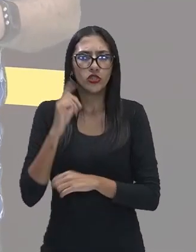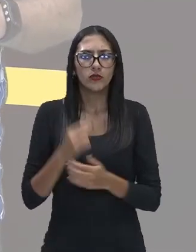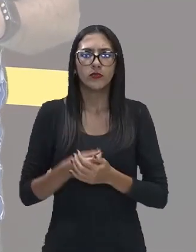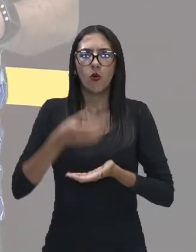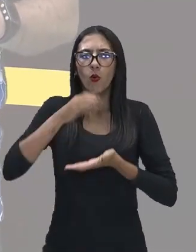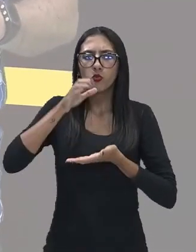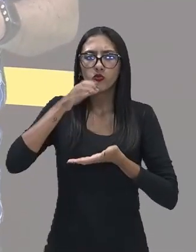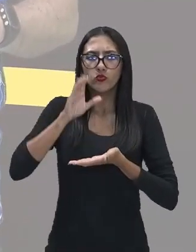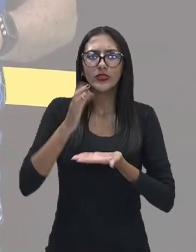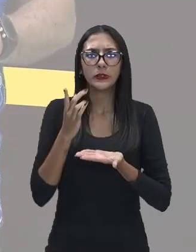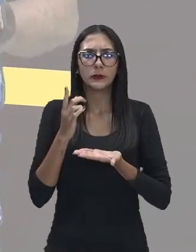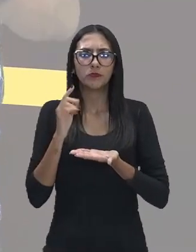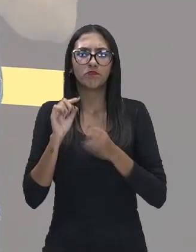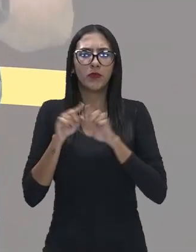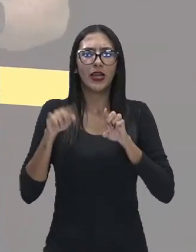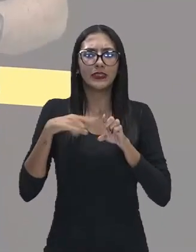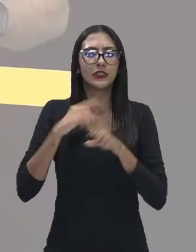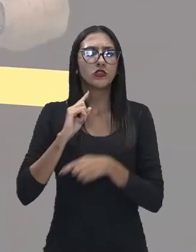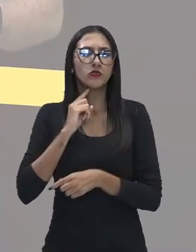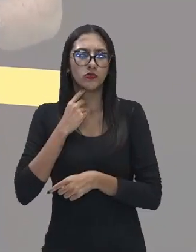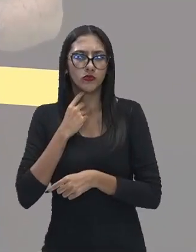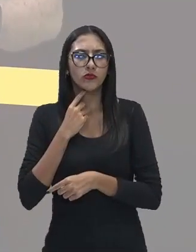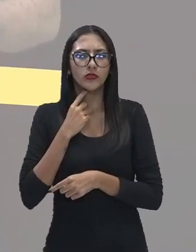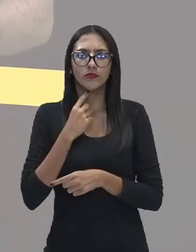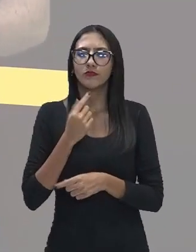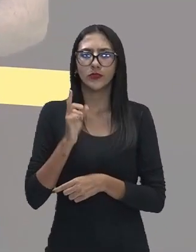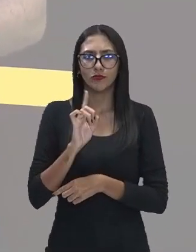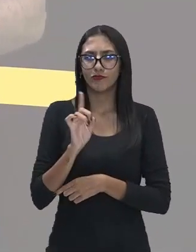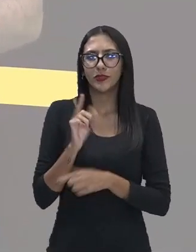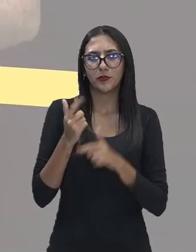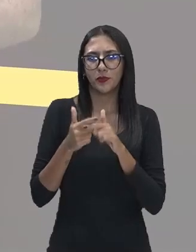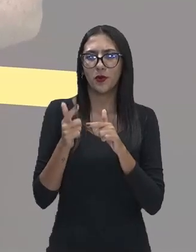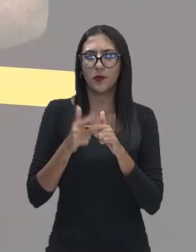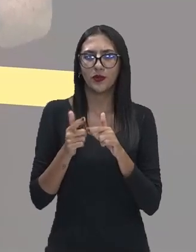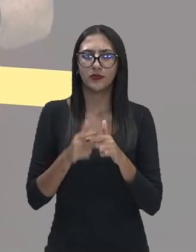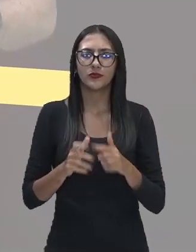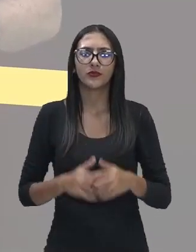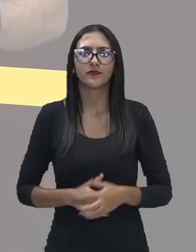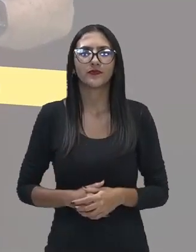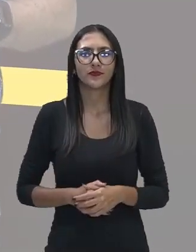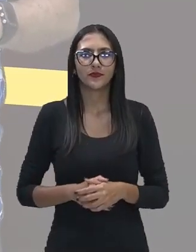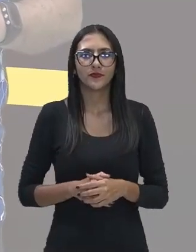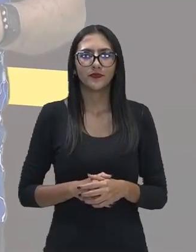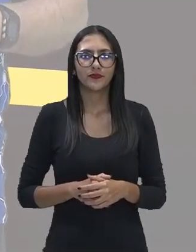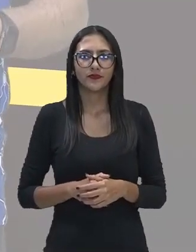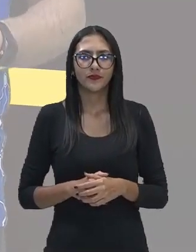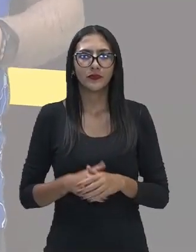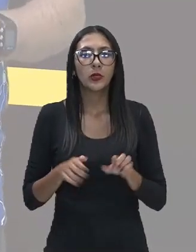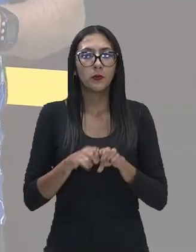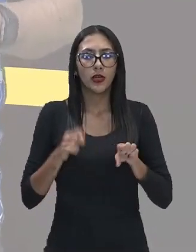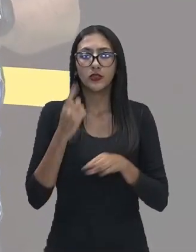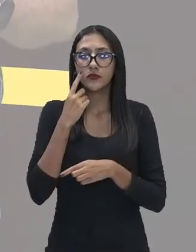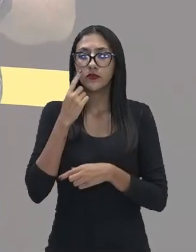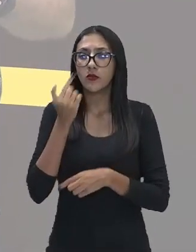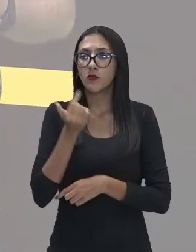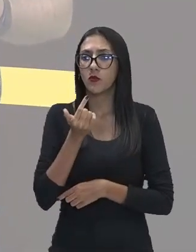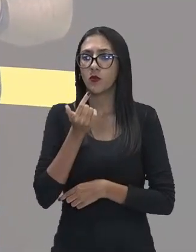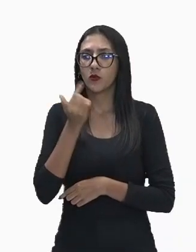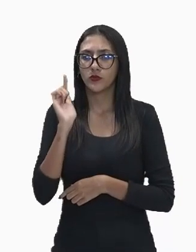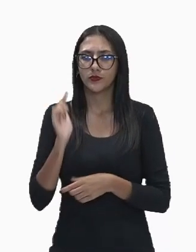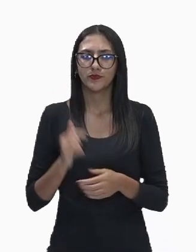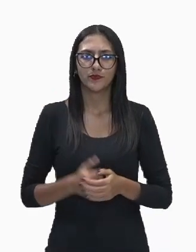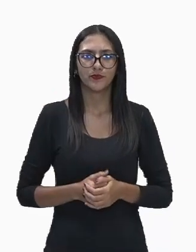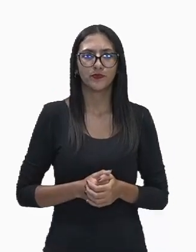outras complicações. Mas vamos adiante que a gente vai ver um tanto a mais aí de dados. Quais são os